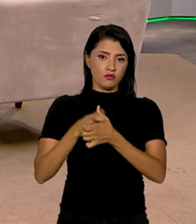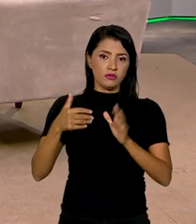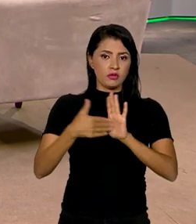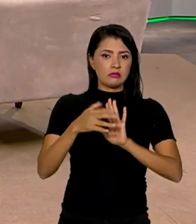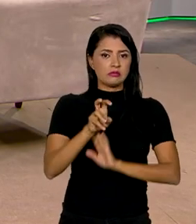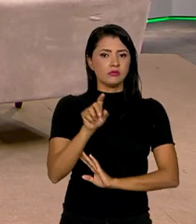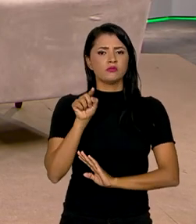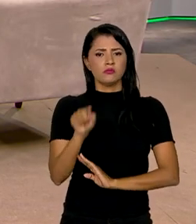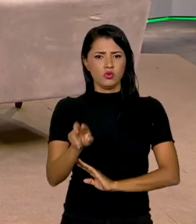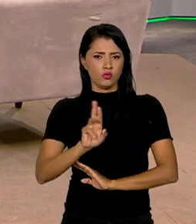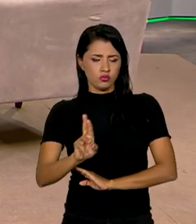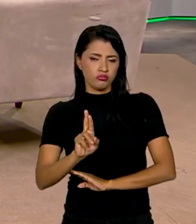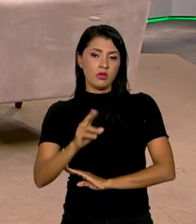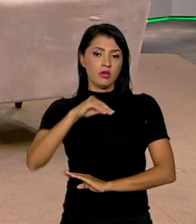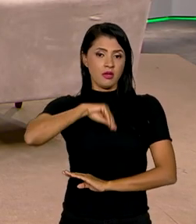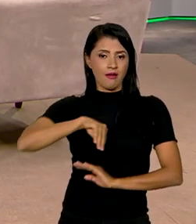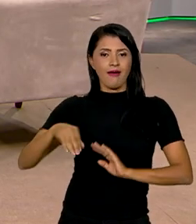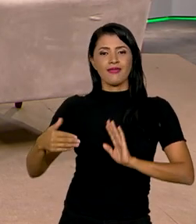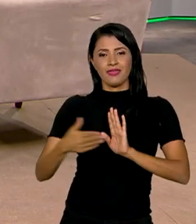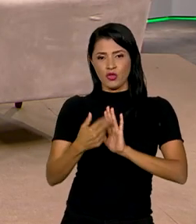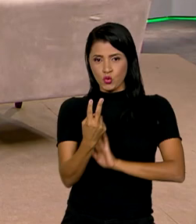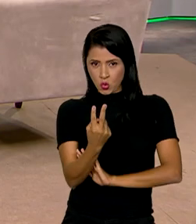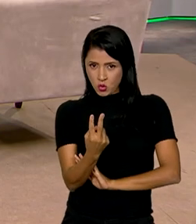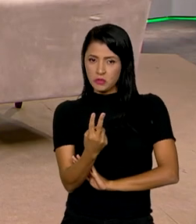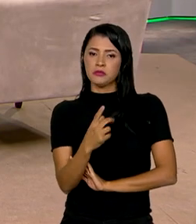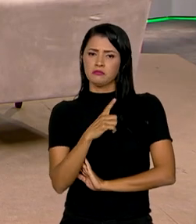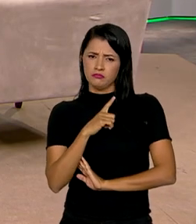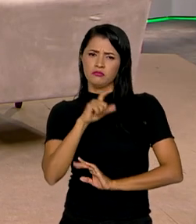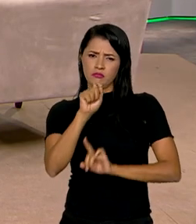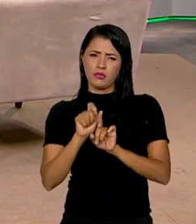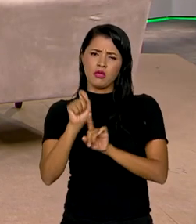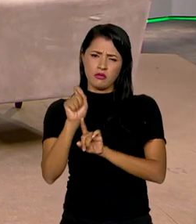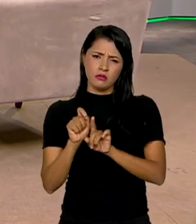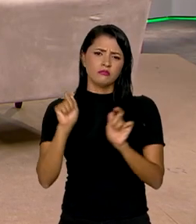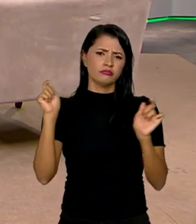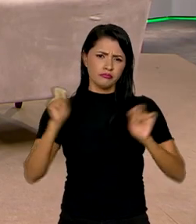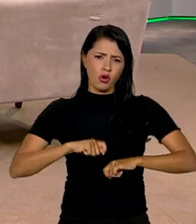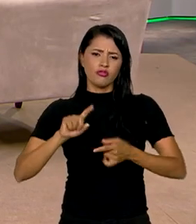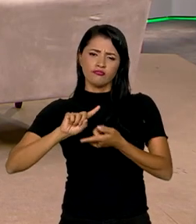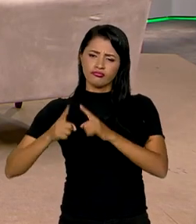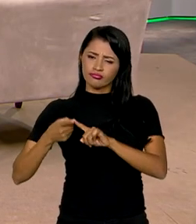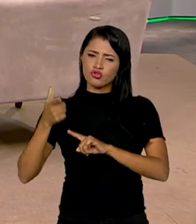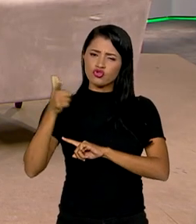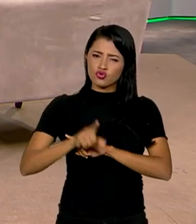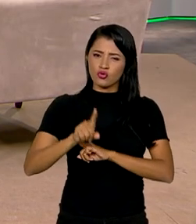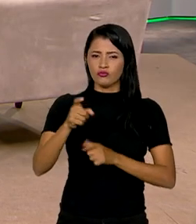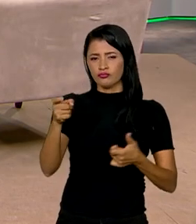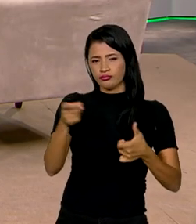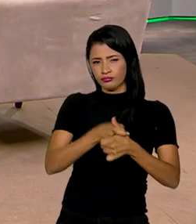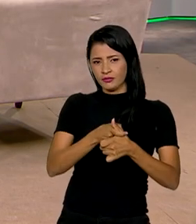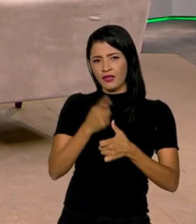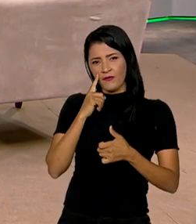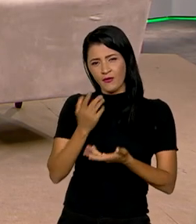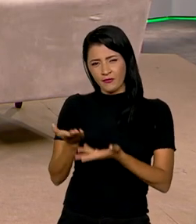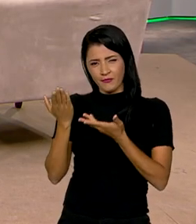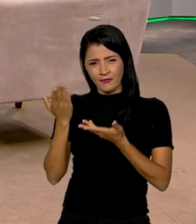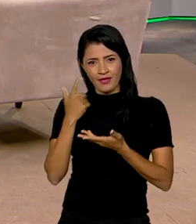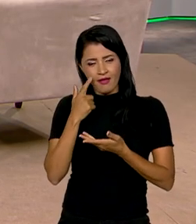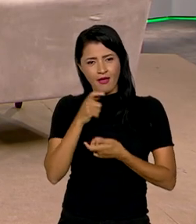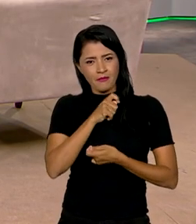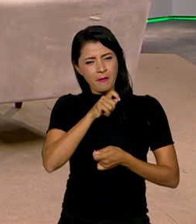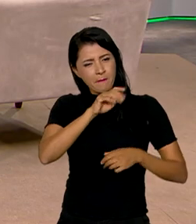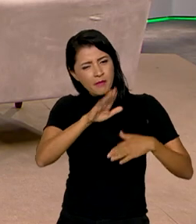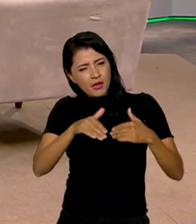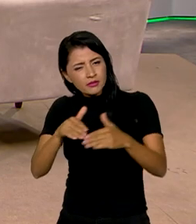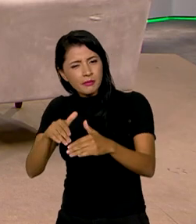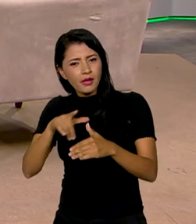5 mil reais e renda de até dois salários mínimos por mês podem renegociar as dívidas. Vamos ver, então, um passo